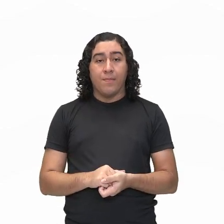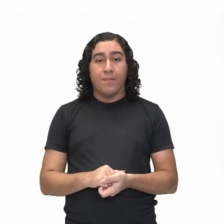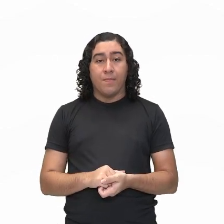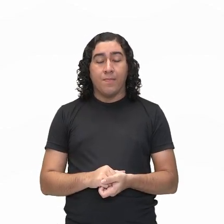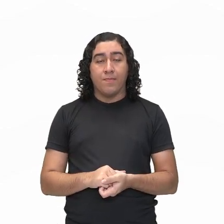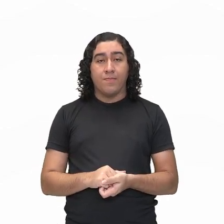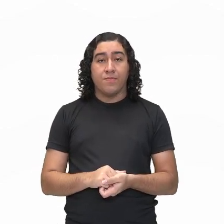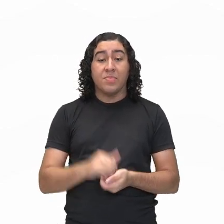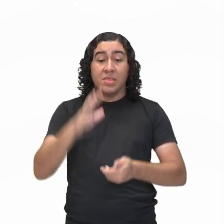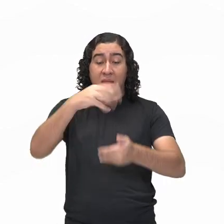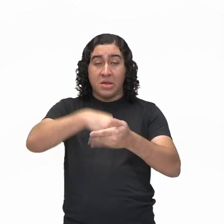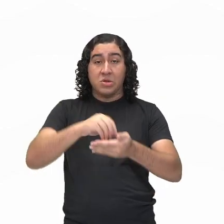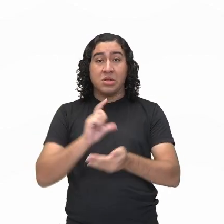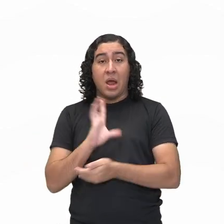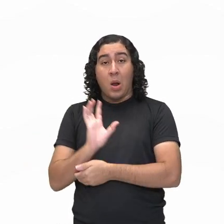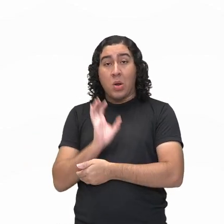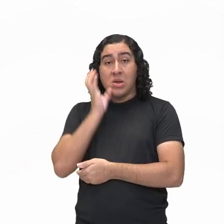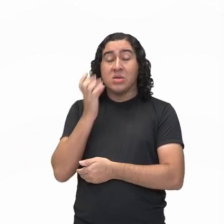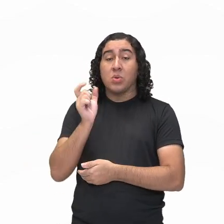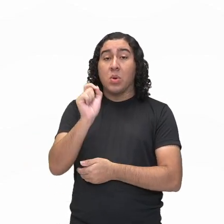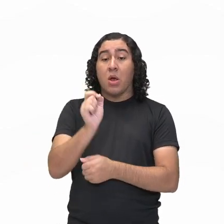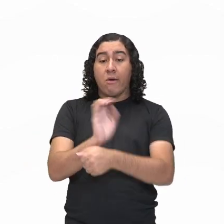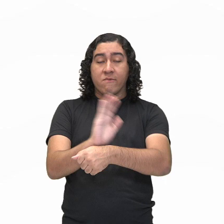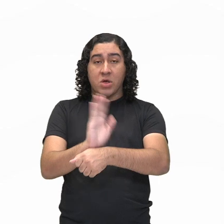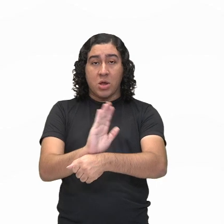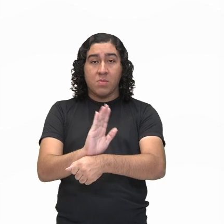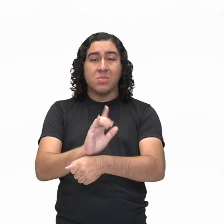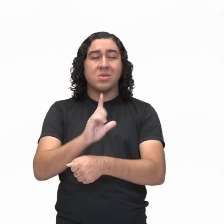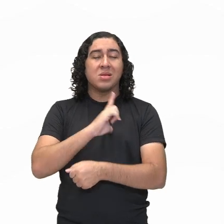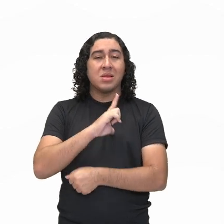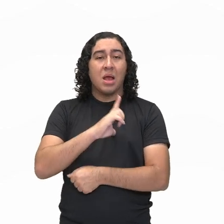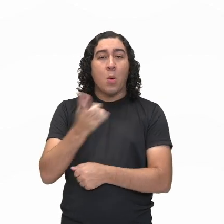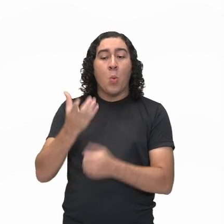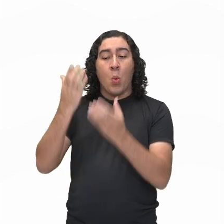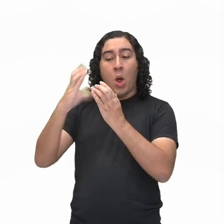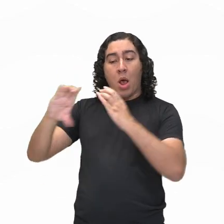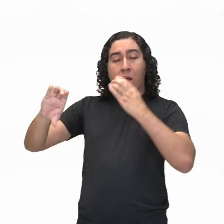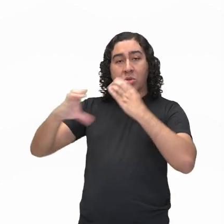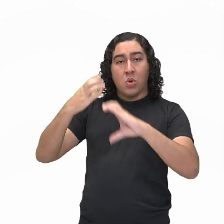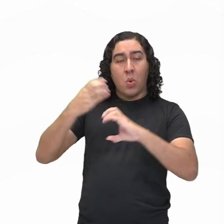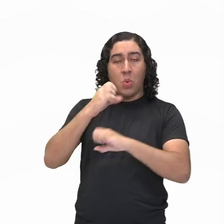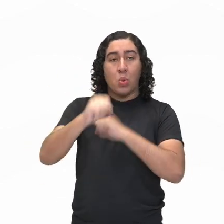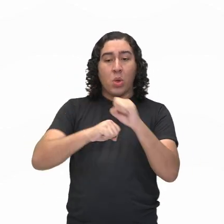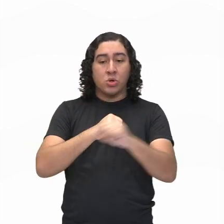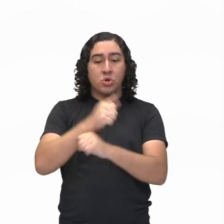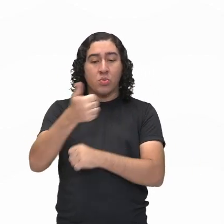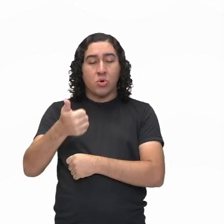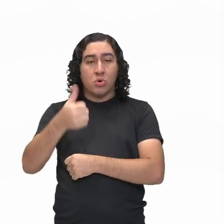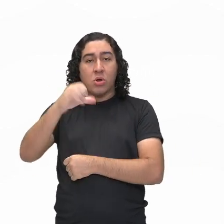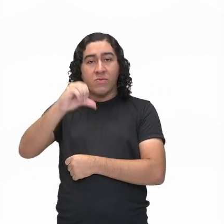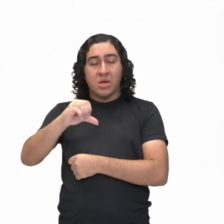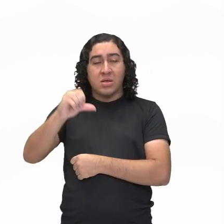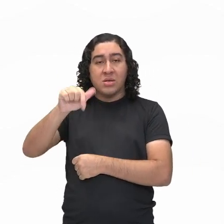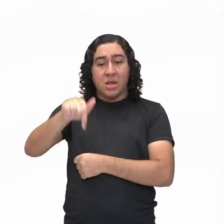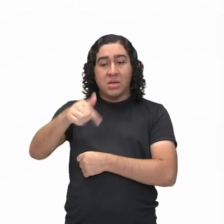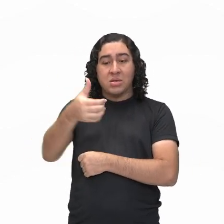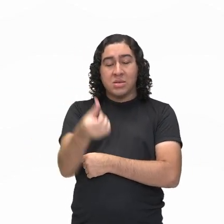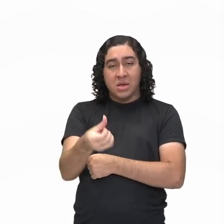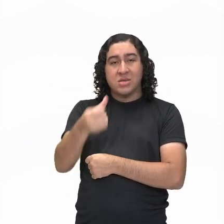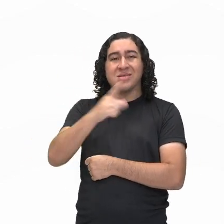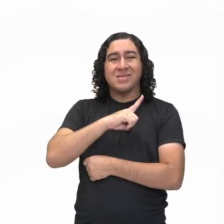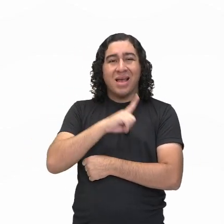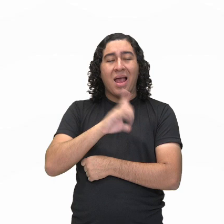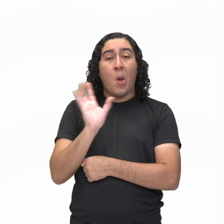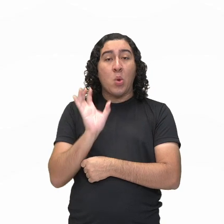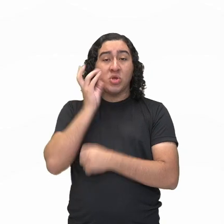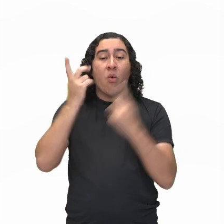do filme é o atentado que o cantor sofreu em 1976, e seu ativismo